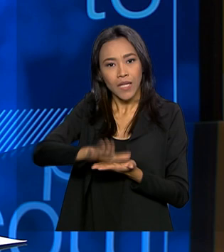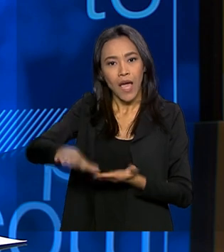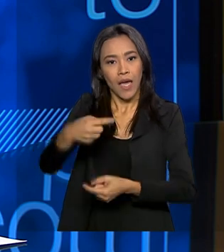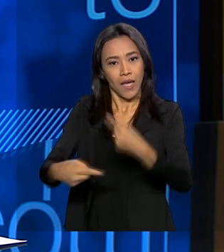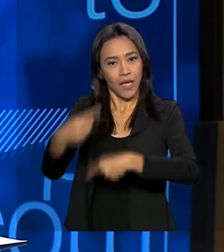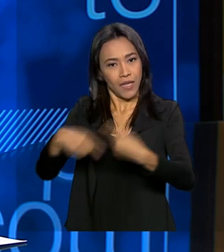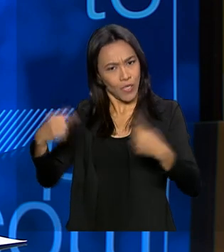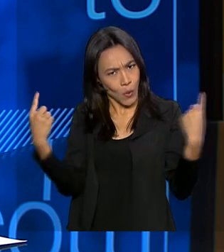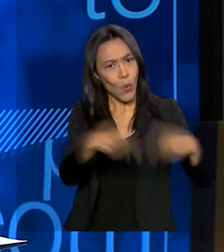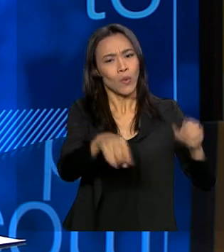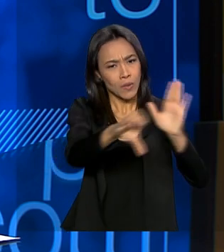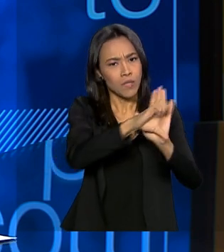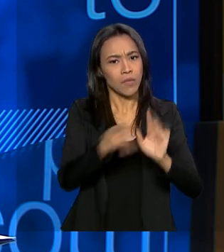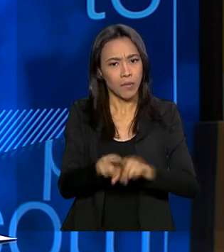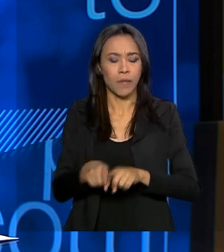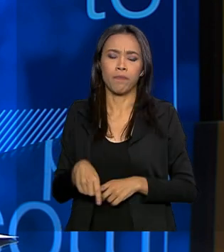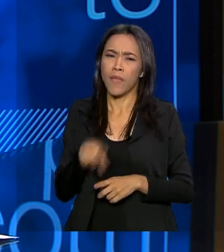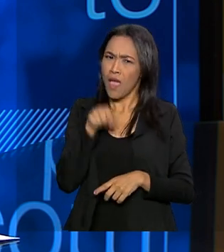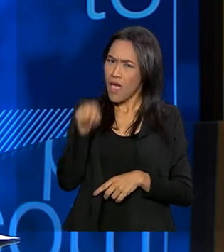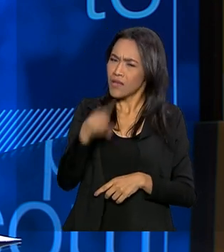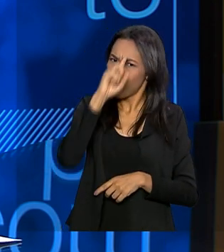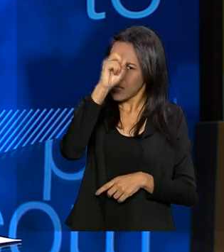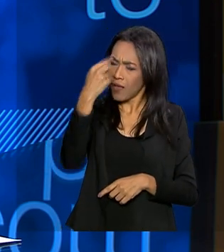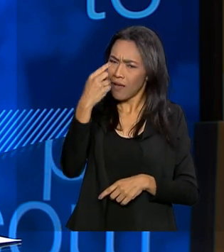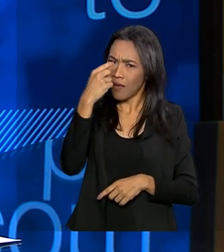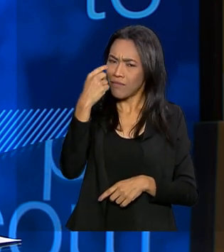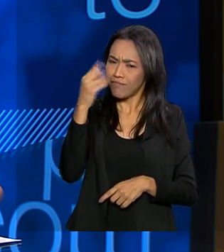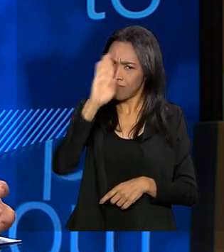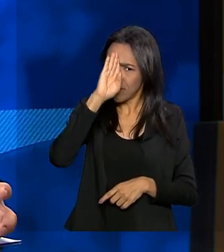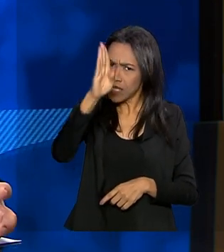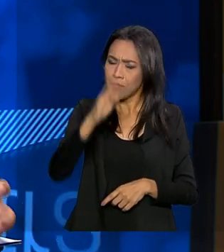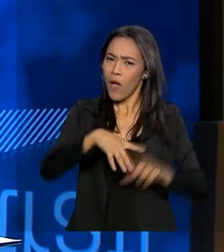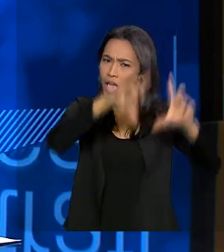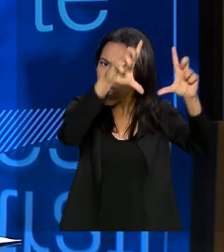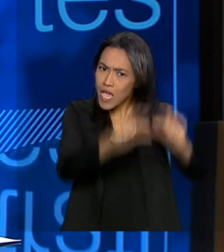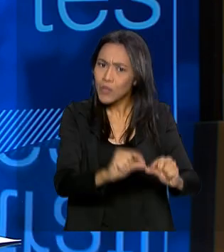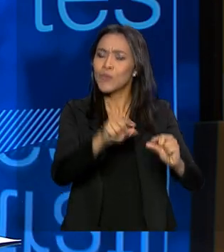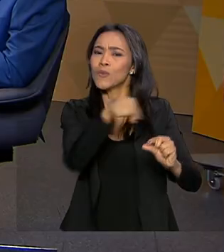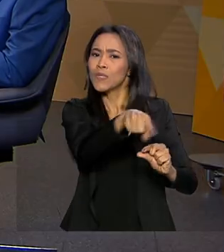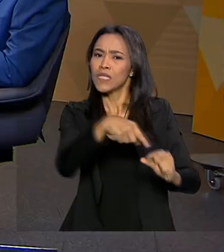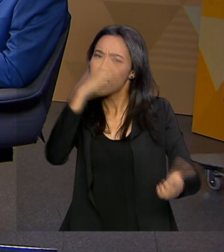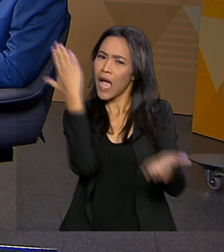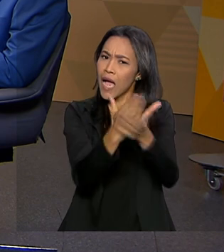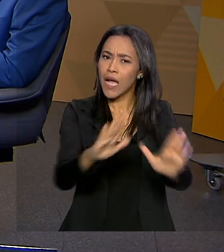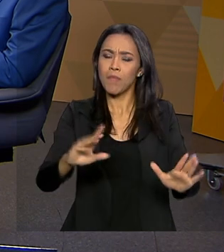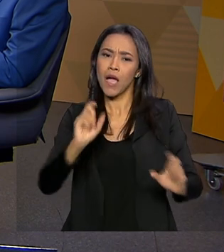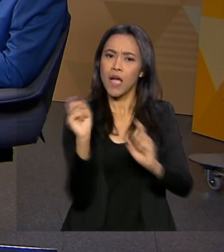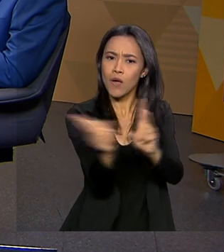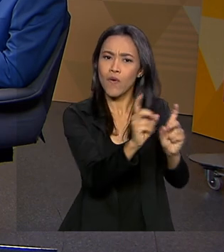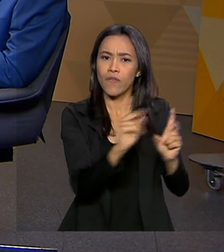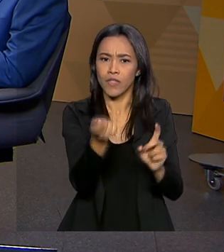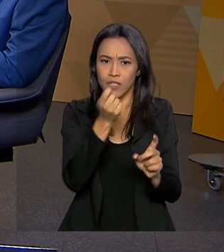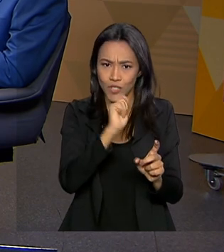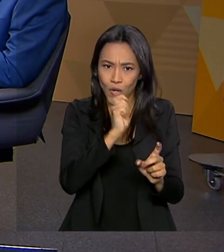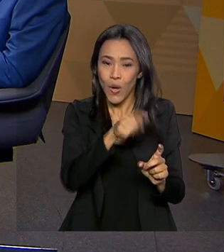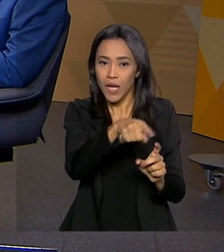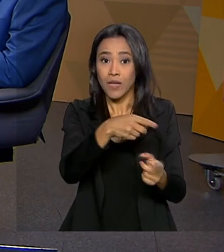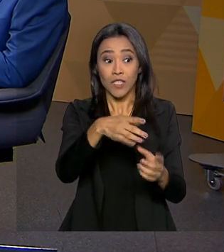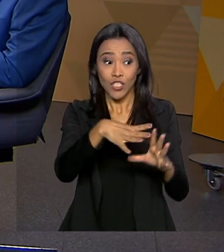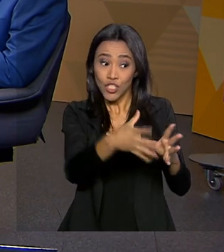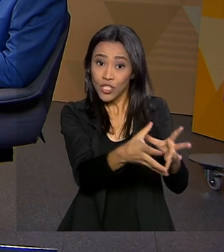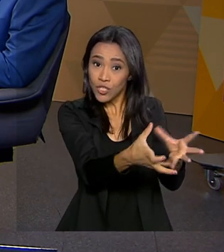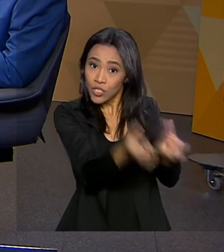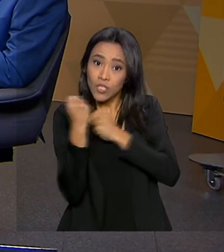Secretário, essa é uma das questões centrais da Secretaria, quer dizer, asfixiar o tráfico de drogas, cortando esse fluxo de